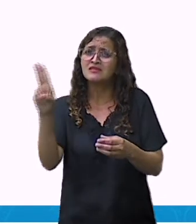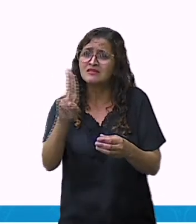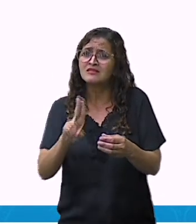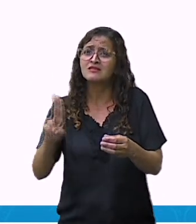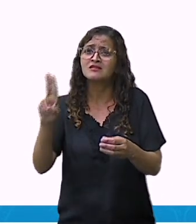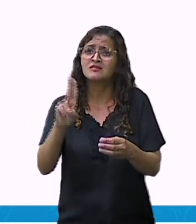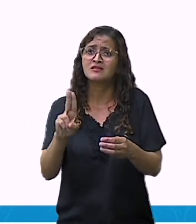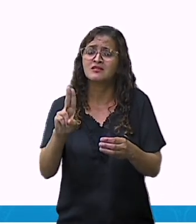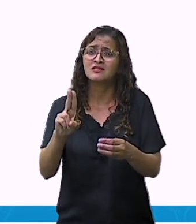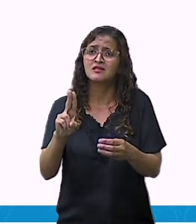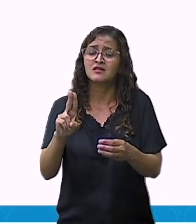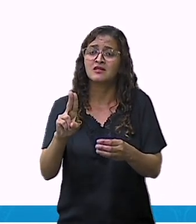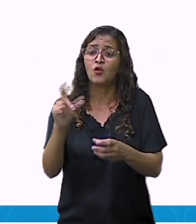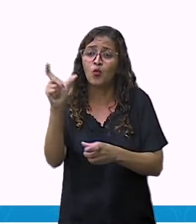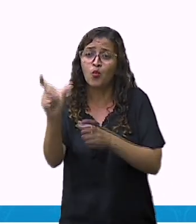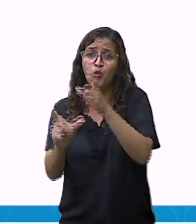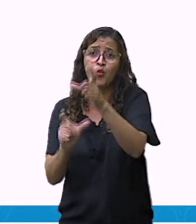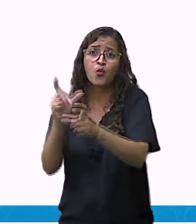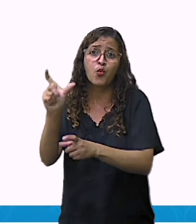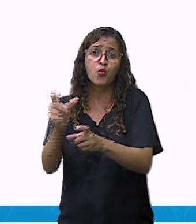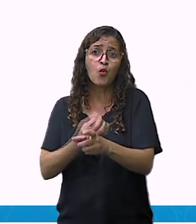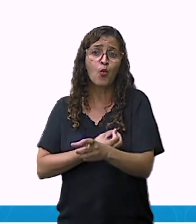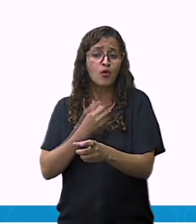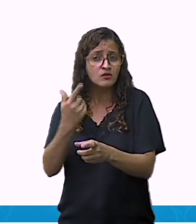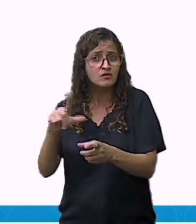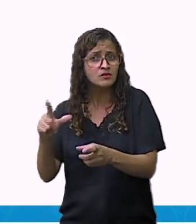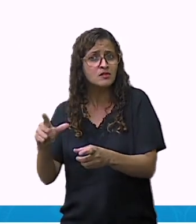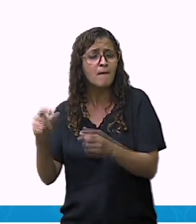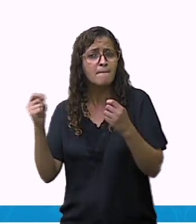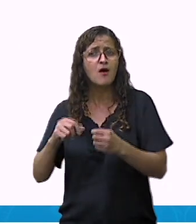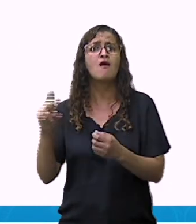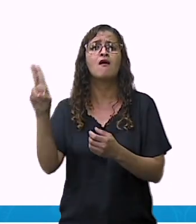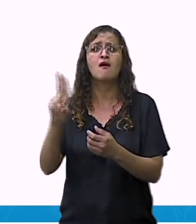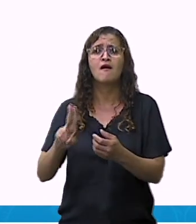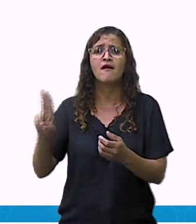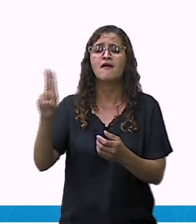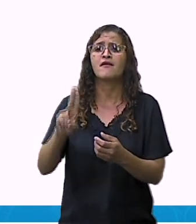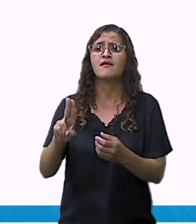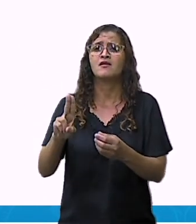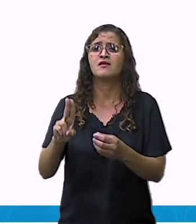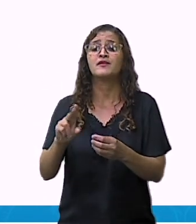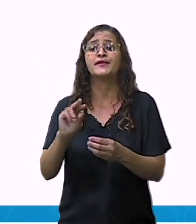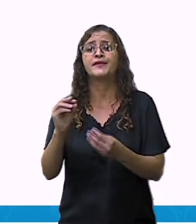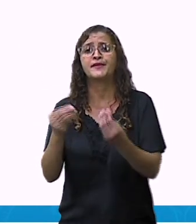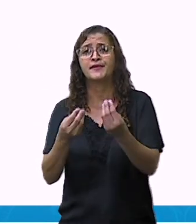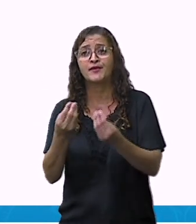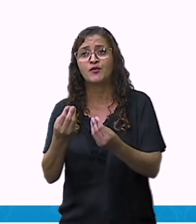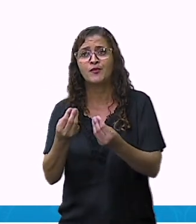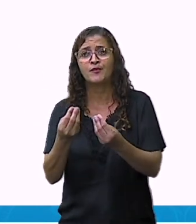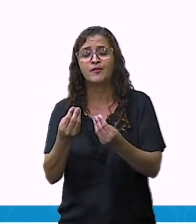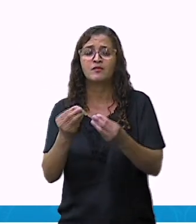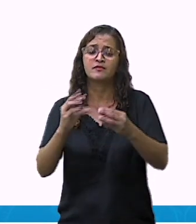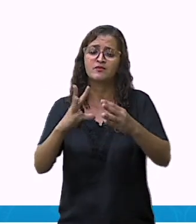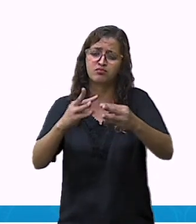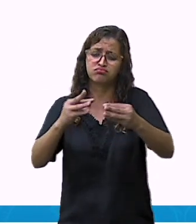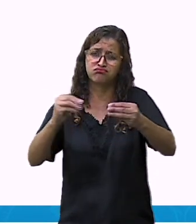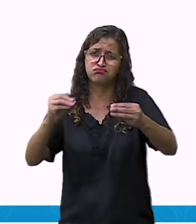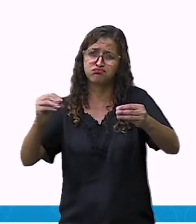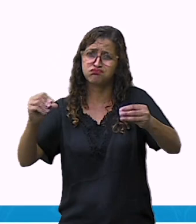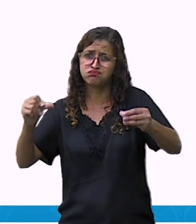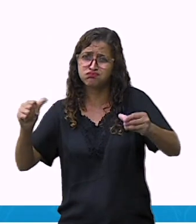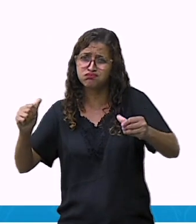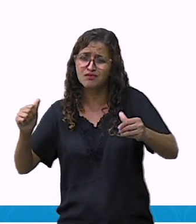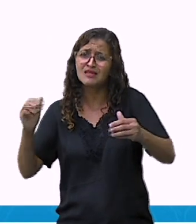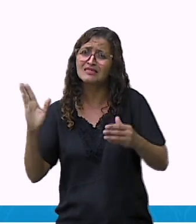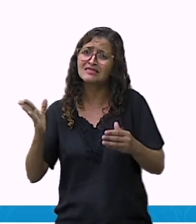organismos. Então, a decomposição, ela acontece de quê? De matéria orgânica, de coisa que já foi